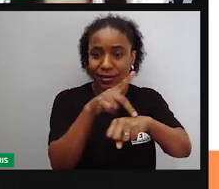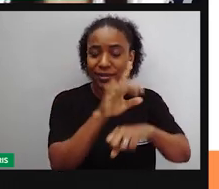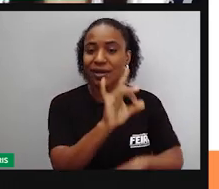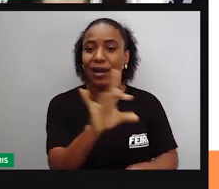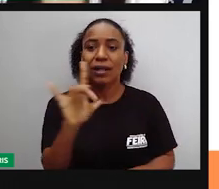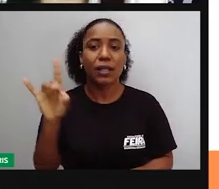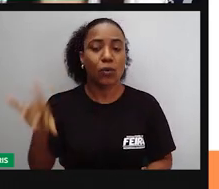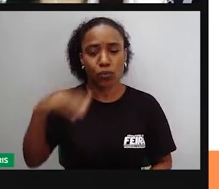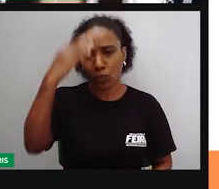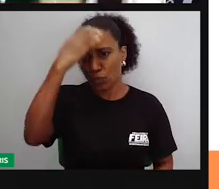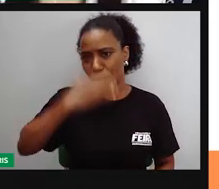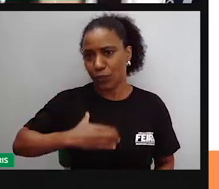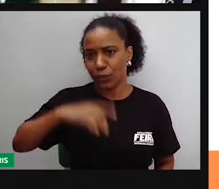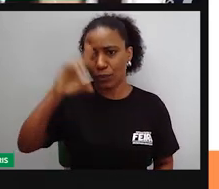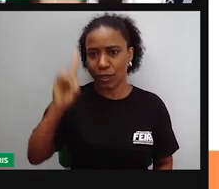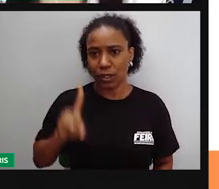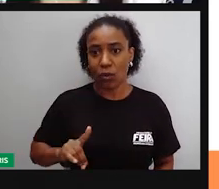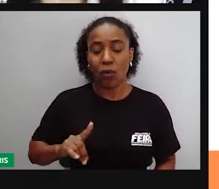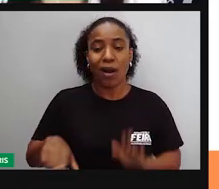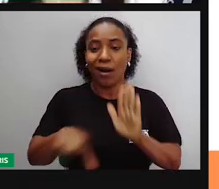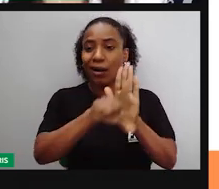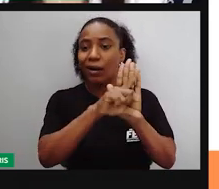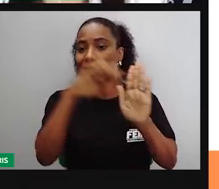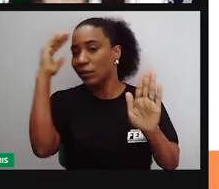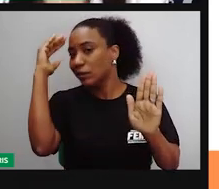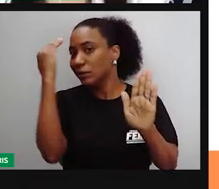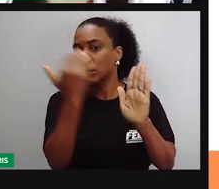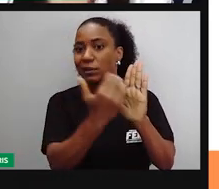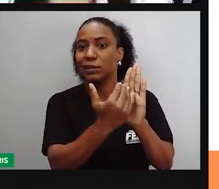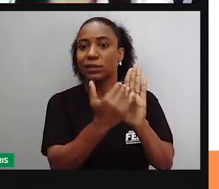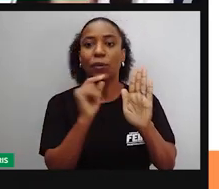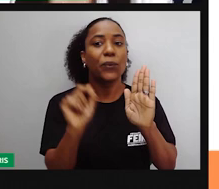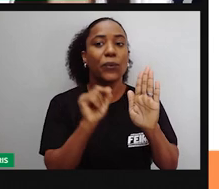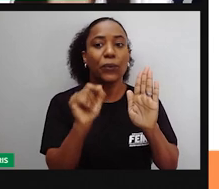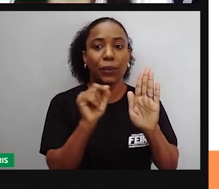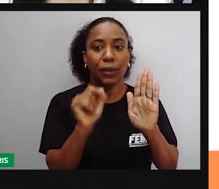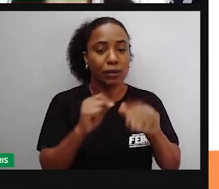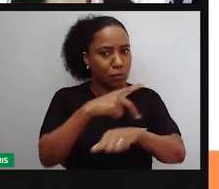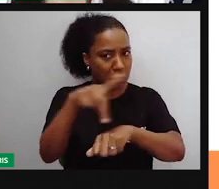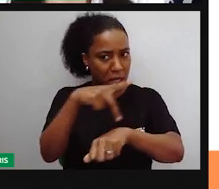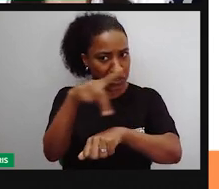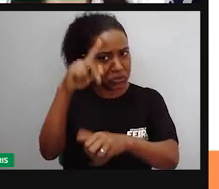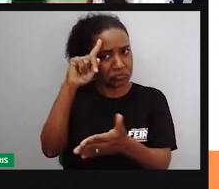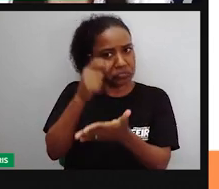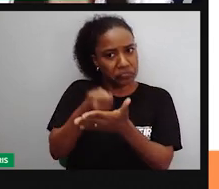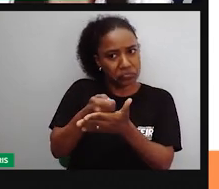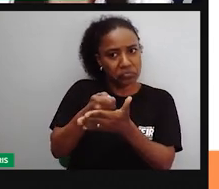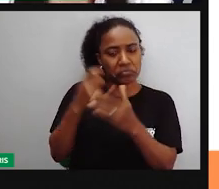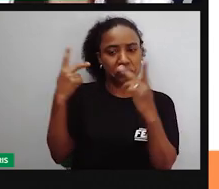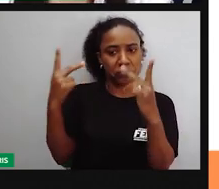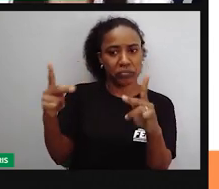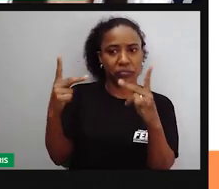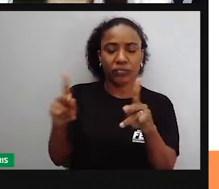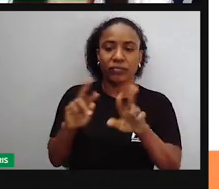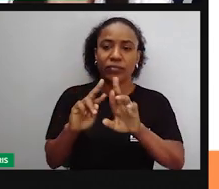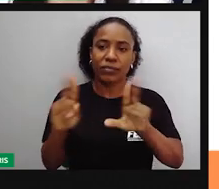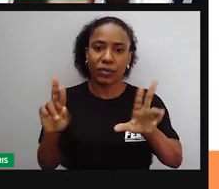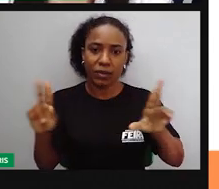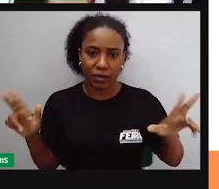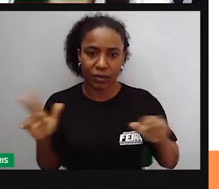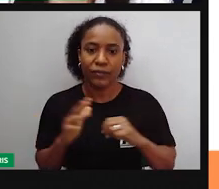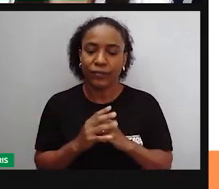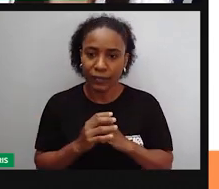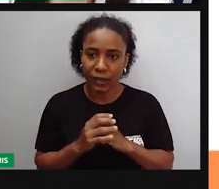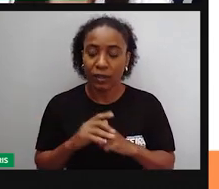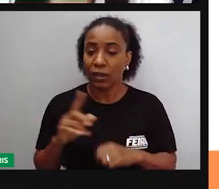praticar. Então, assim, existe aí um conjunto de leis que organiza o nosso país, que é